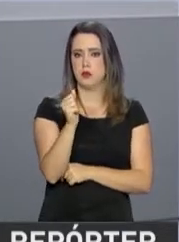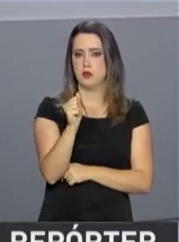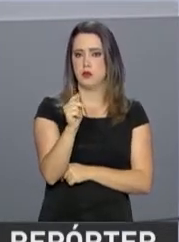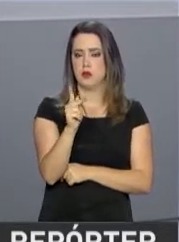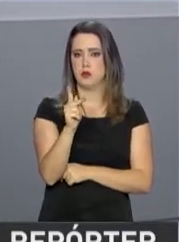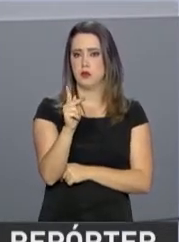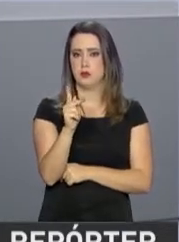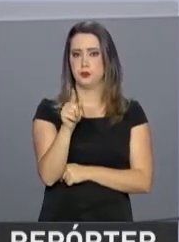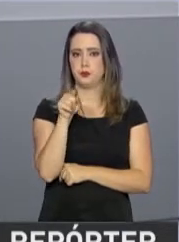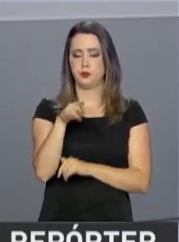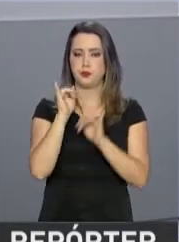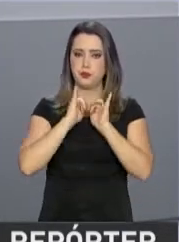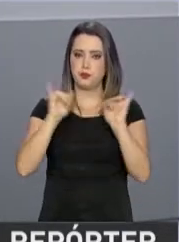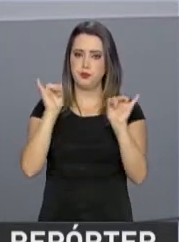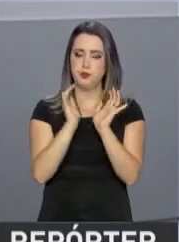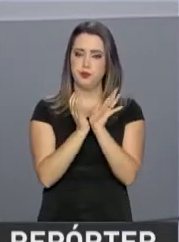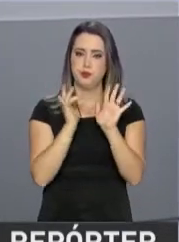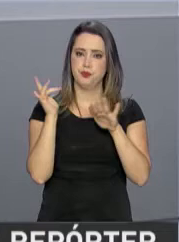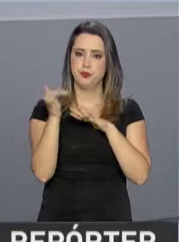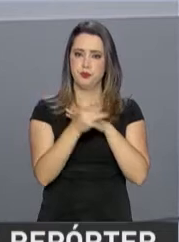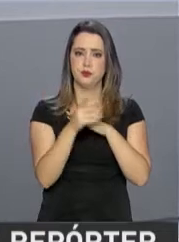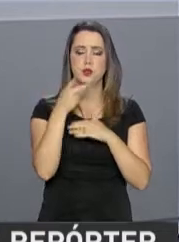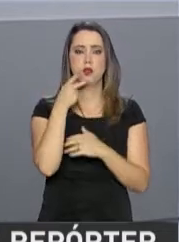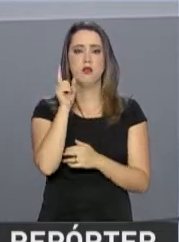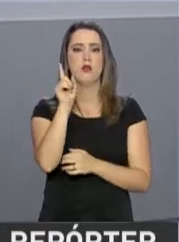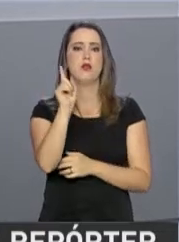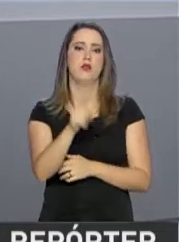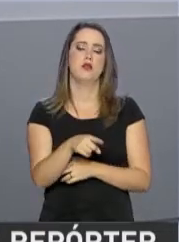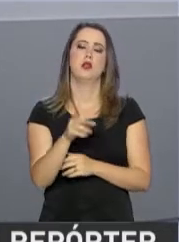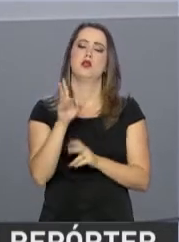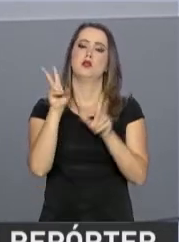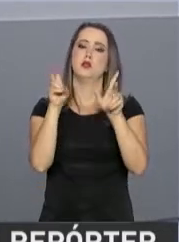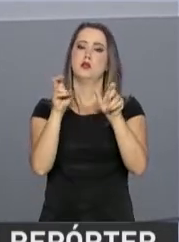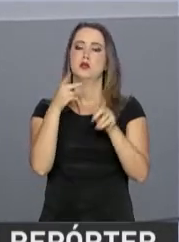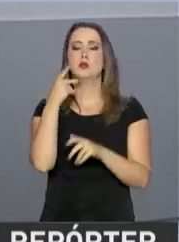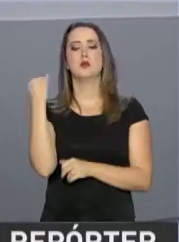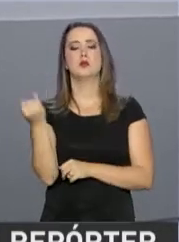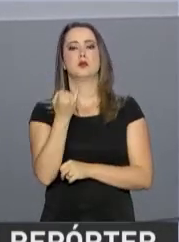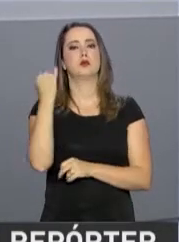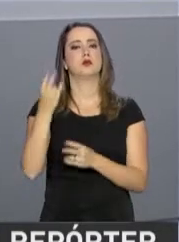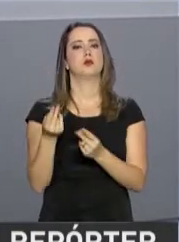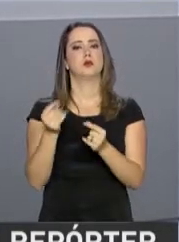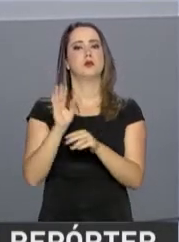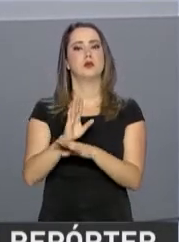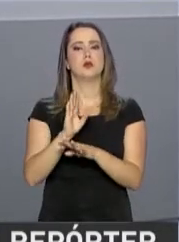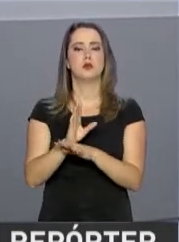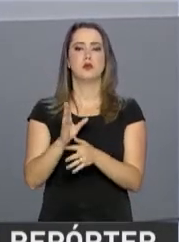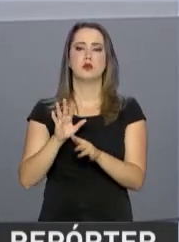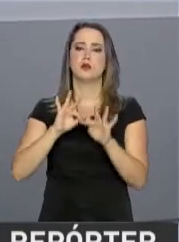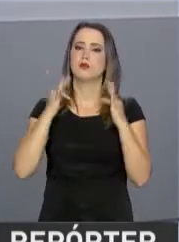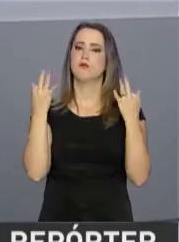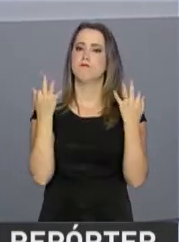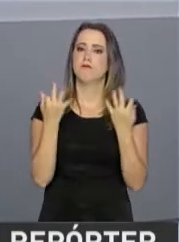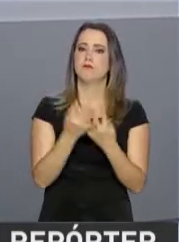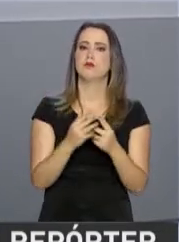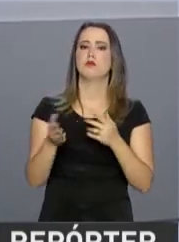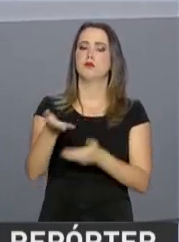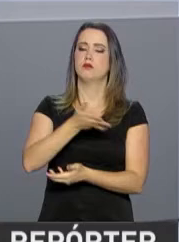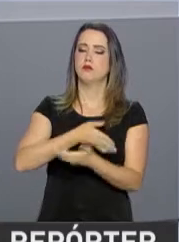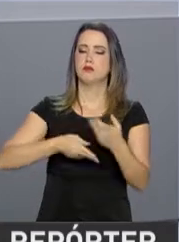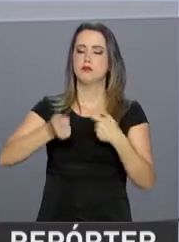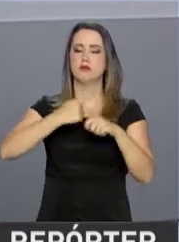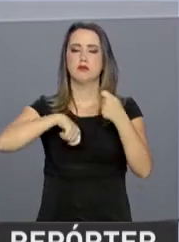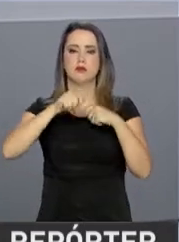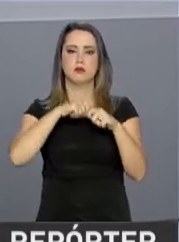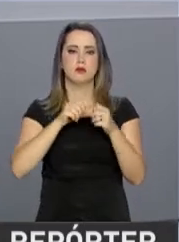Michel Temer divulgou um vídeo nas redes sociais sobre o tema e destacou que os recursos devem ajudar a milhares de famílias e também